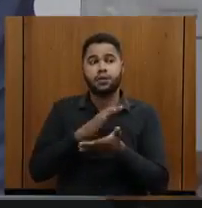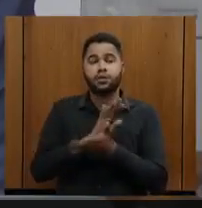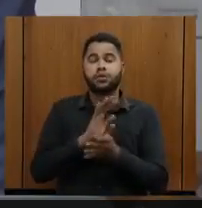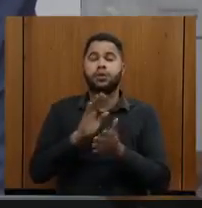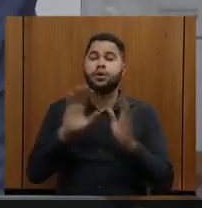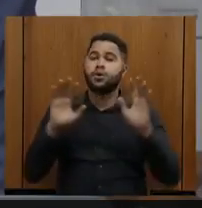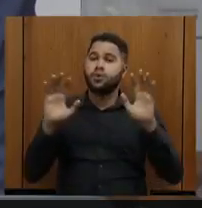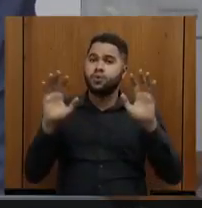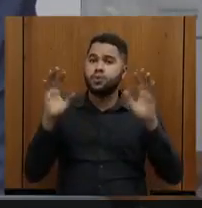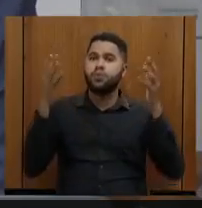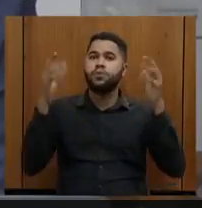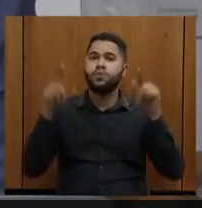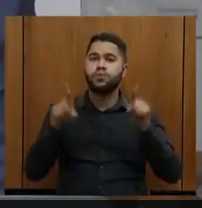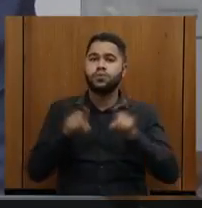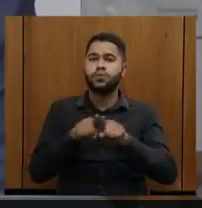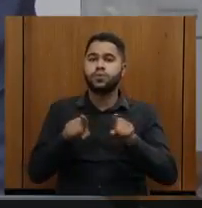também